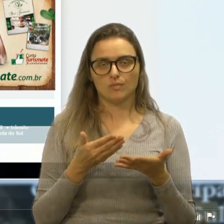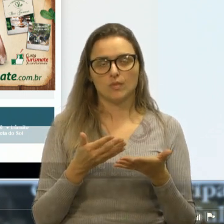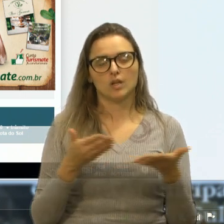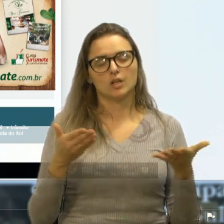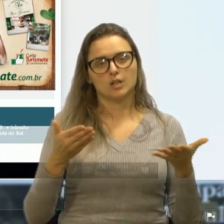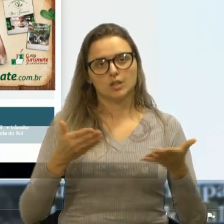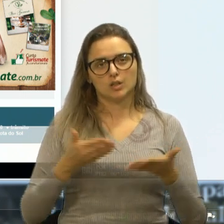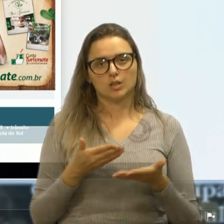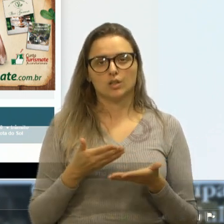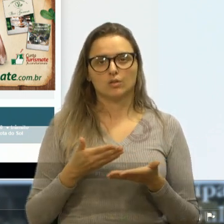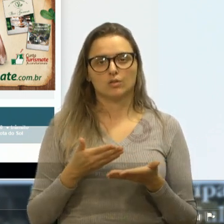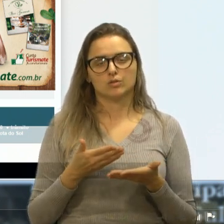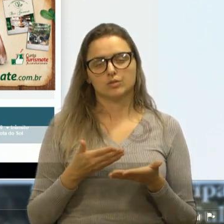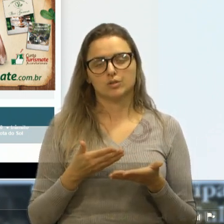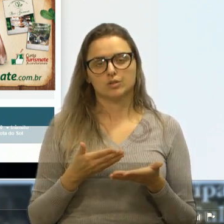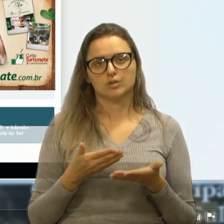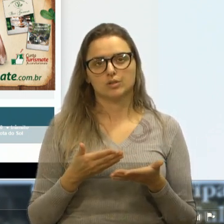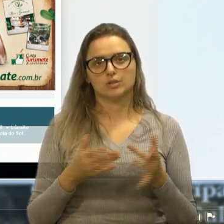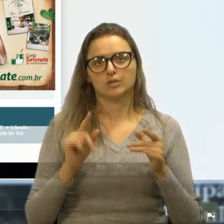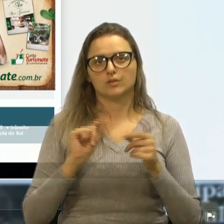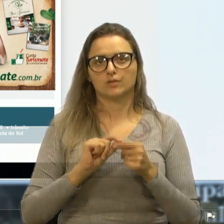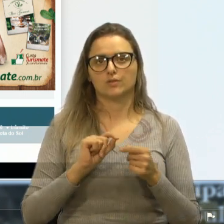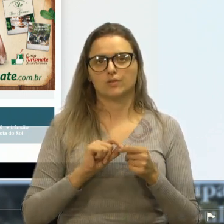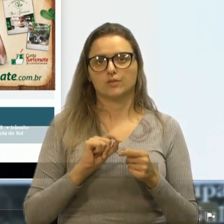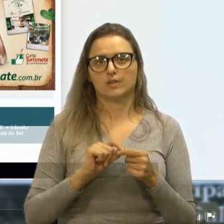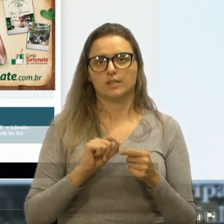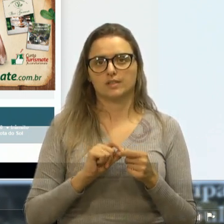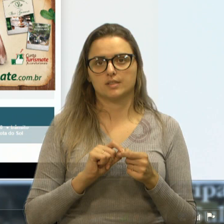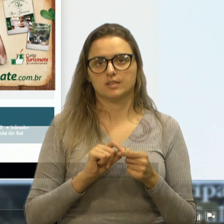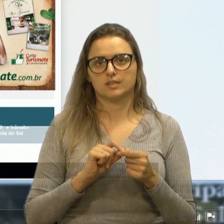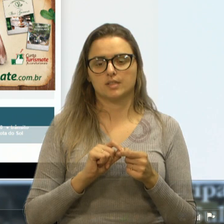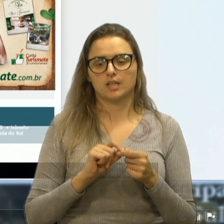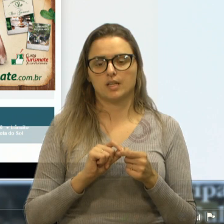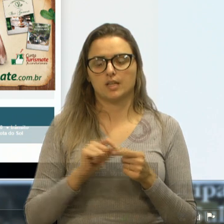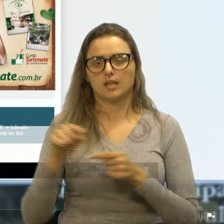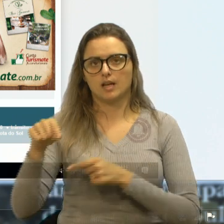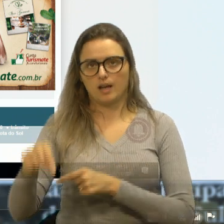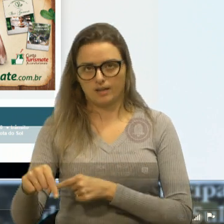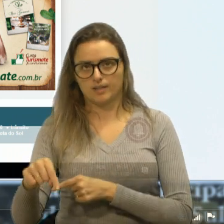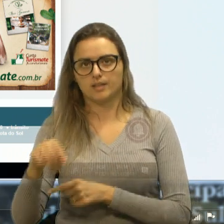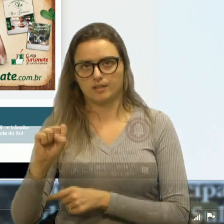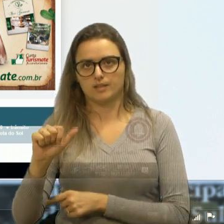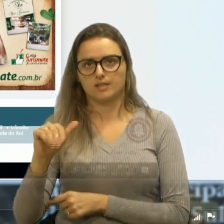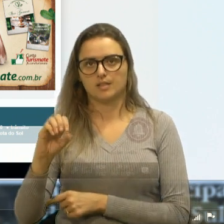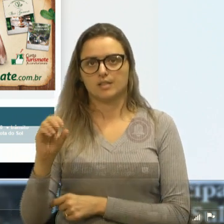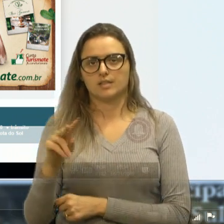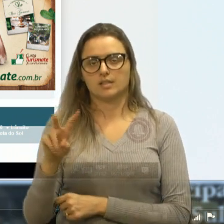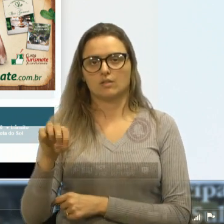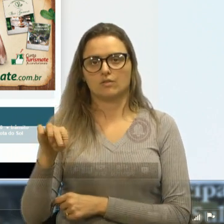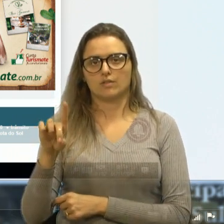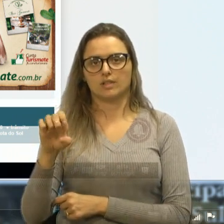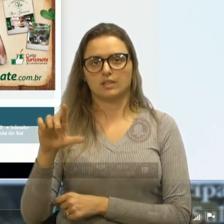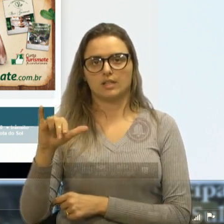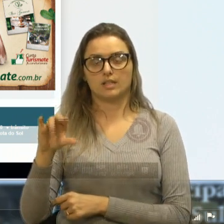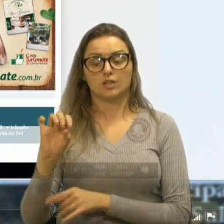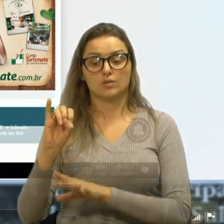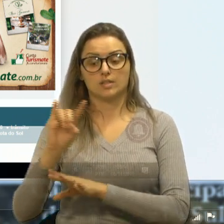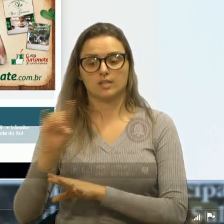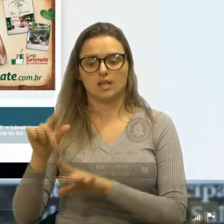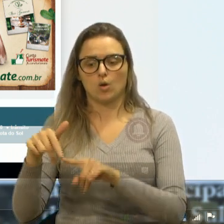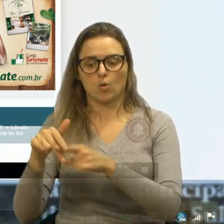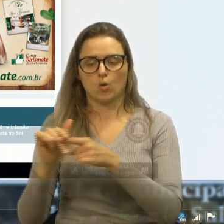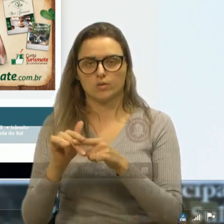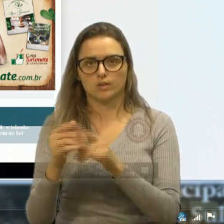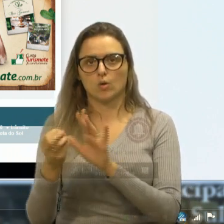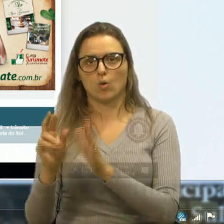fazer o reparo aqui na São Vedelino. Então, se não vier fazer esse reparo na São Vedelino, ou